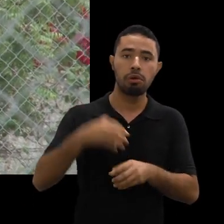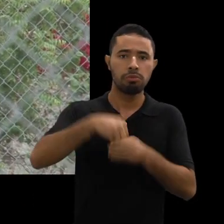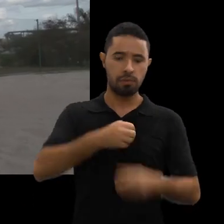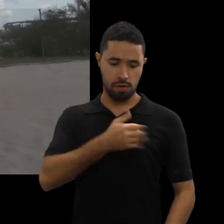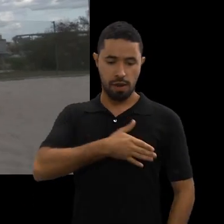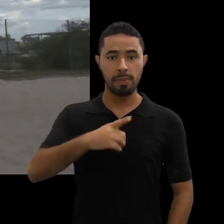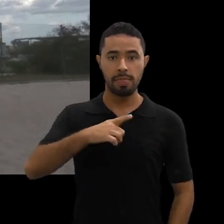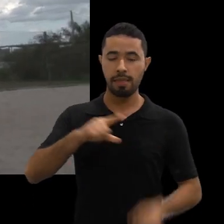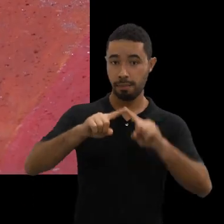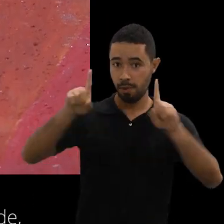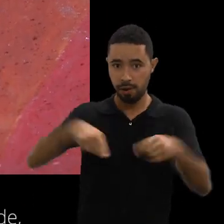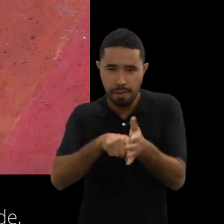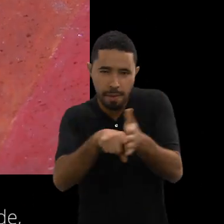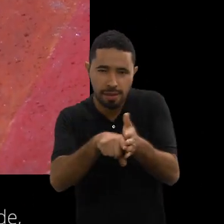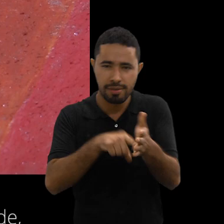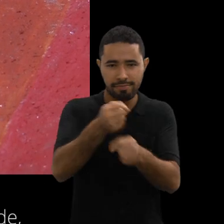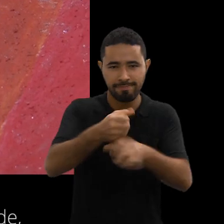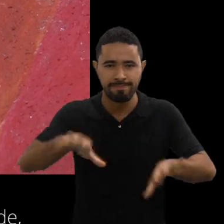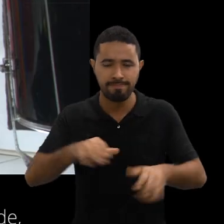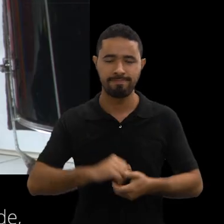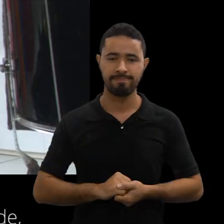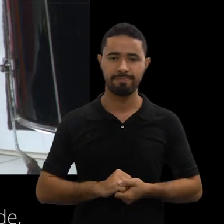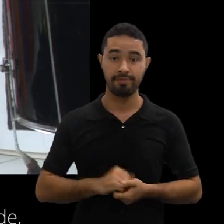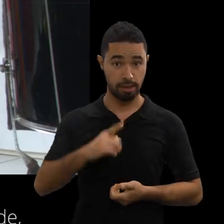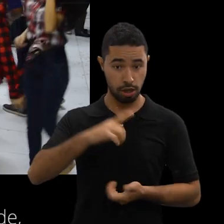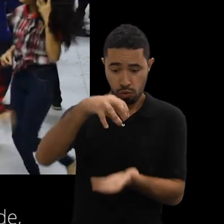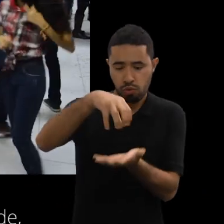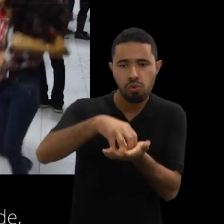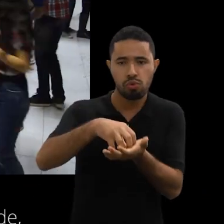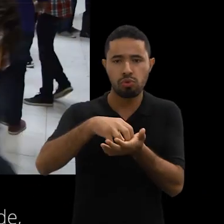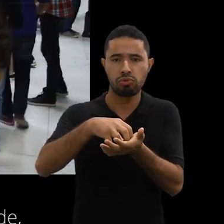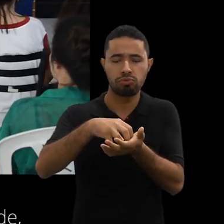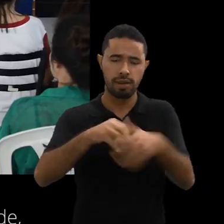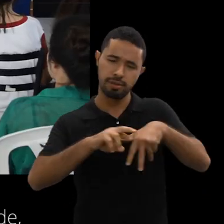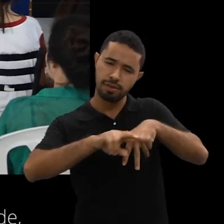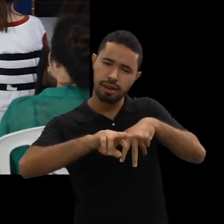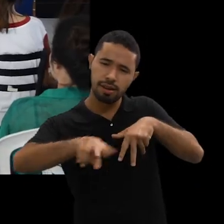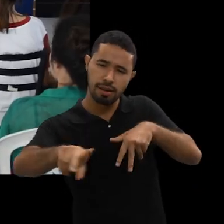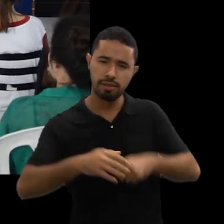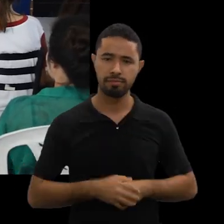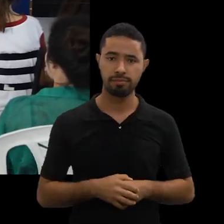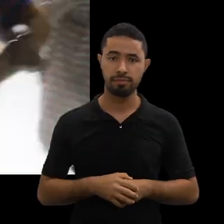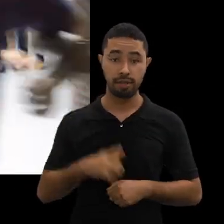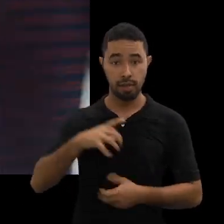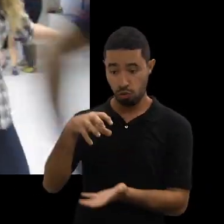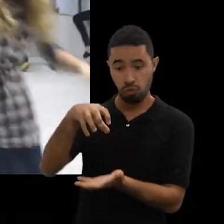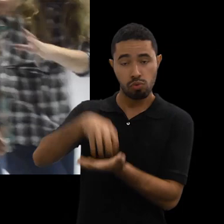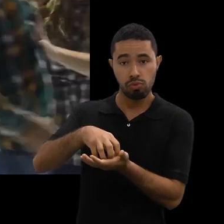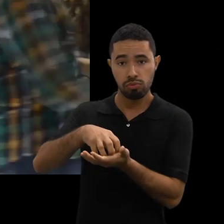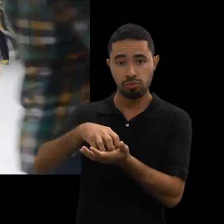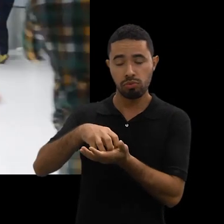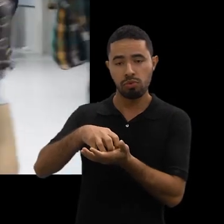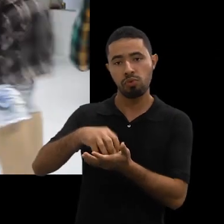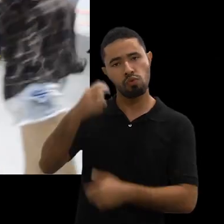os projetos de pesquisa, de extensão. Tem o núcleo de gênero e diversidade. Tem também o núcleo de